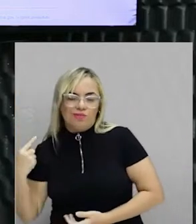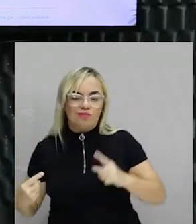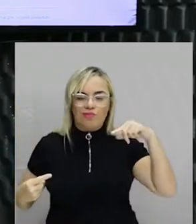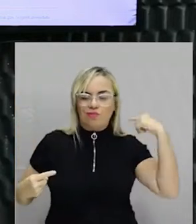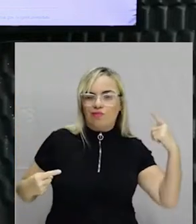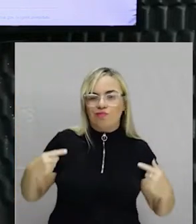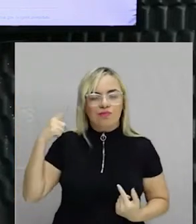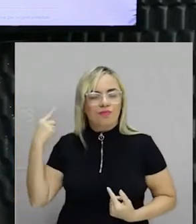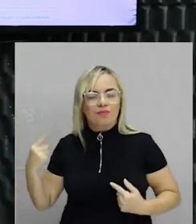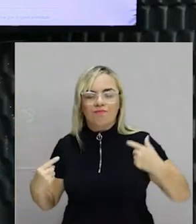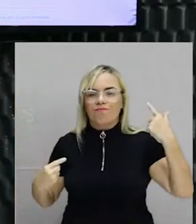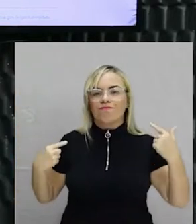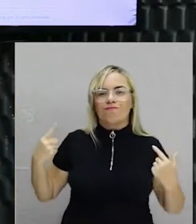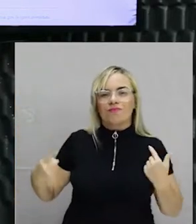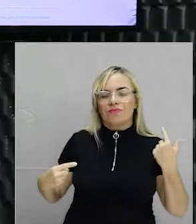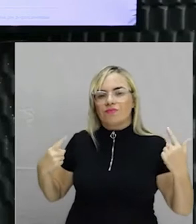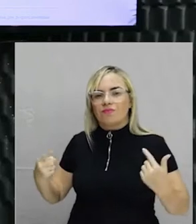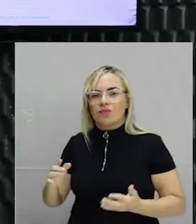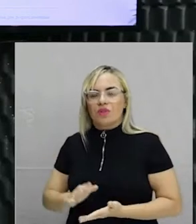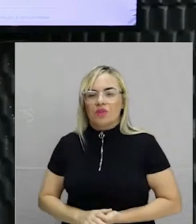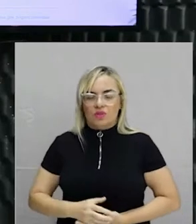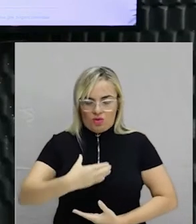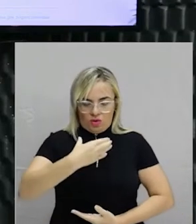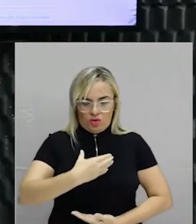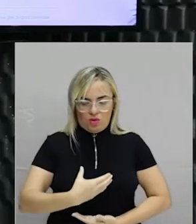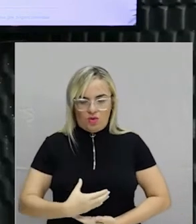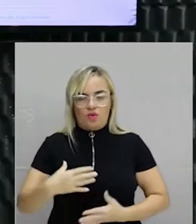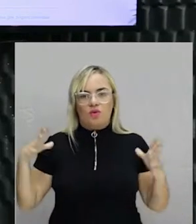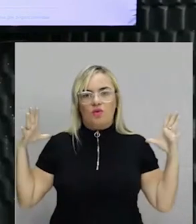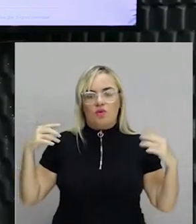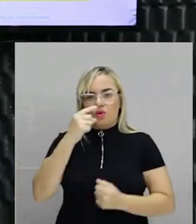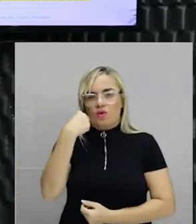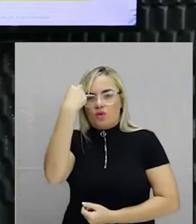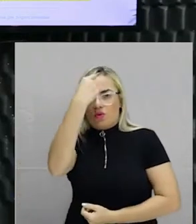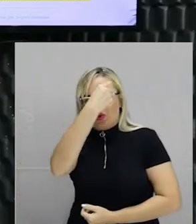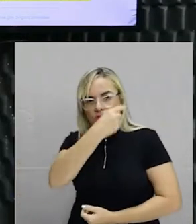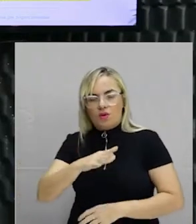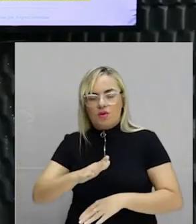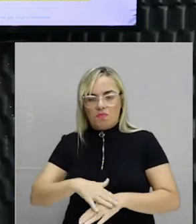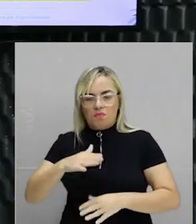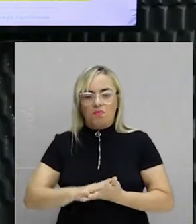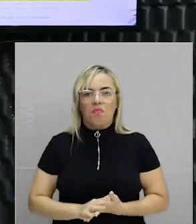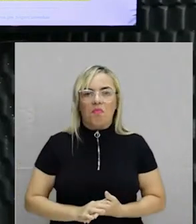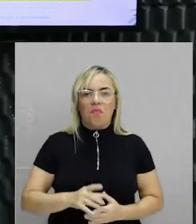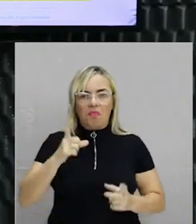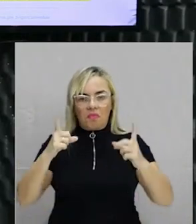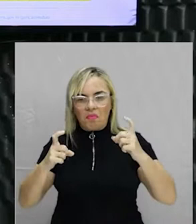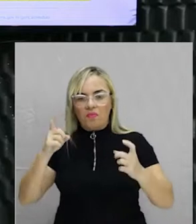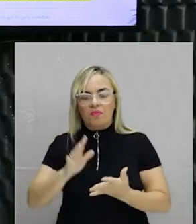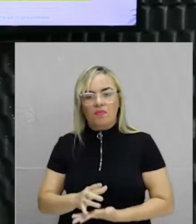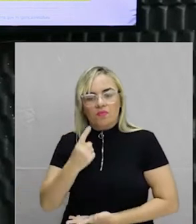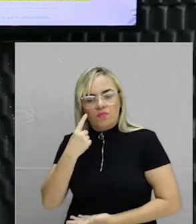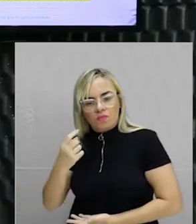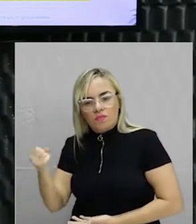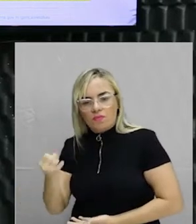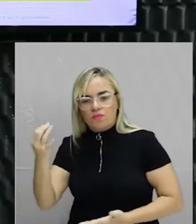cachinhos e aureola. Ou seja, só o tronco do anjinho e assim por diante. E os rostos, que são os mais marcantes. A arquitetura barroca brasileira.